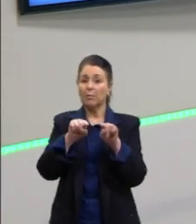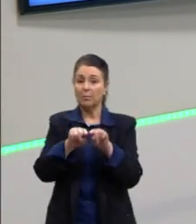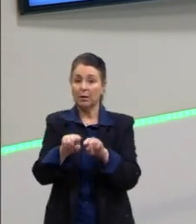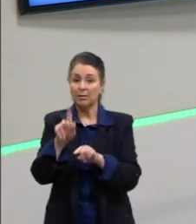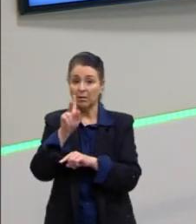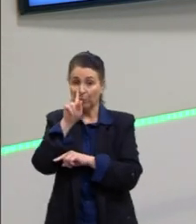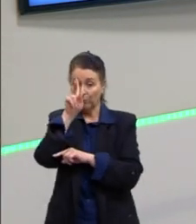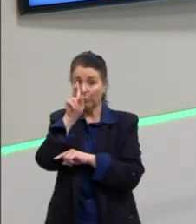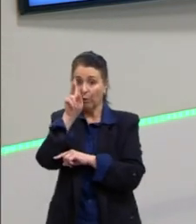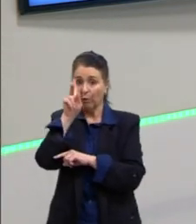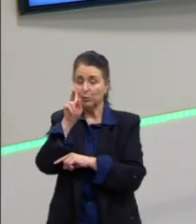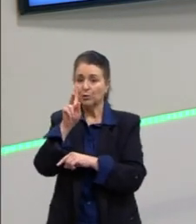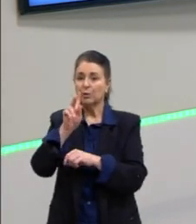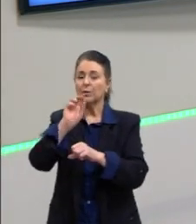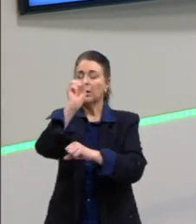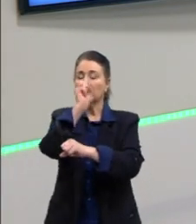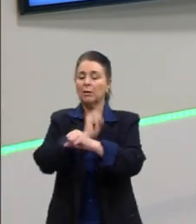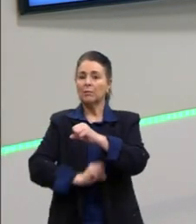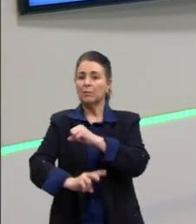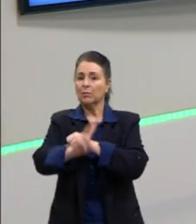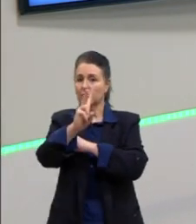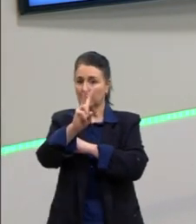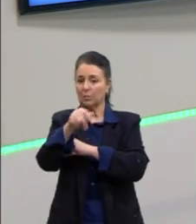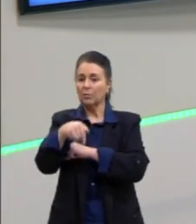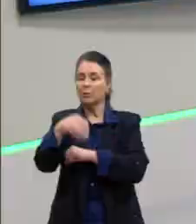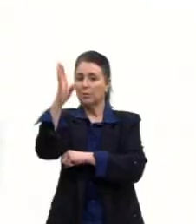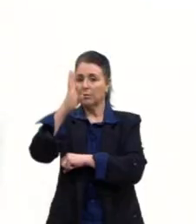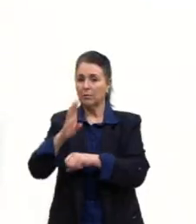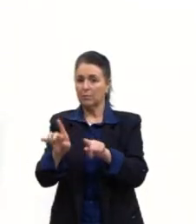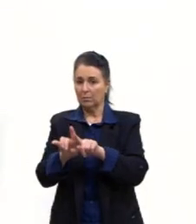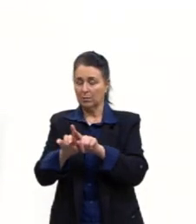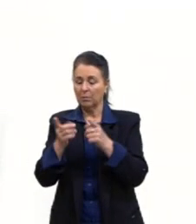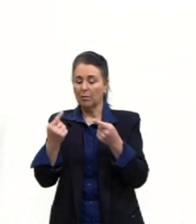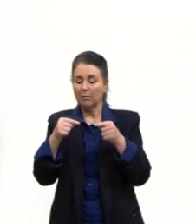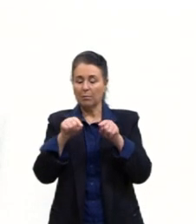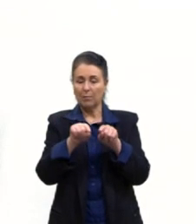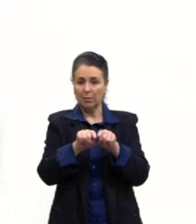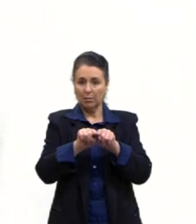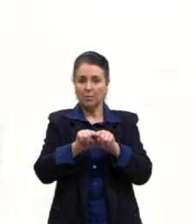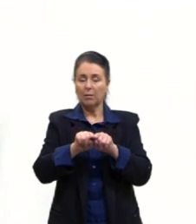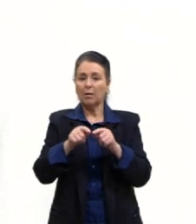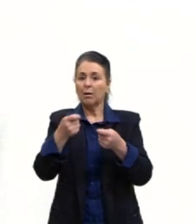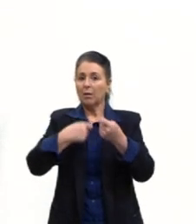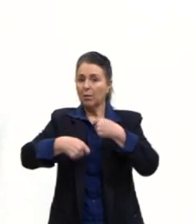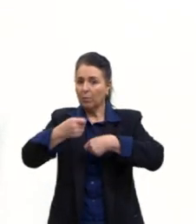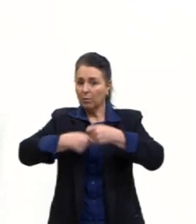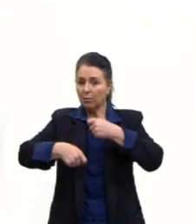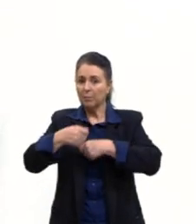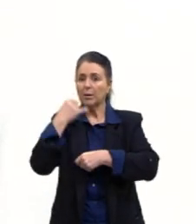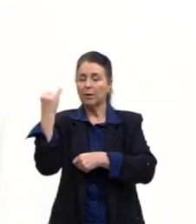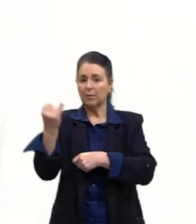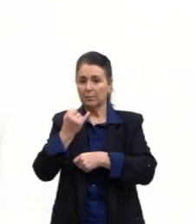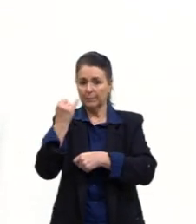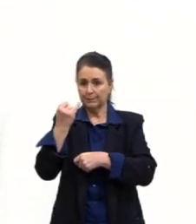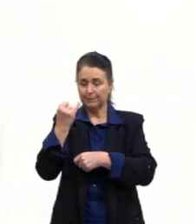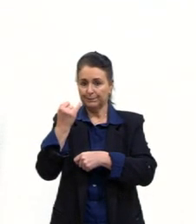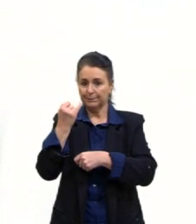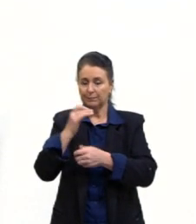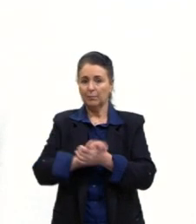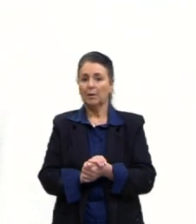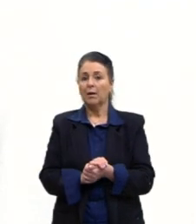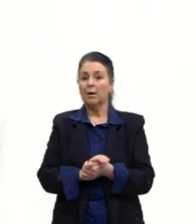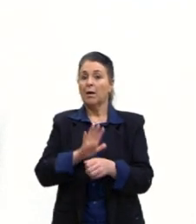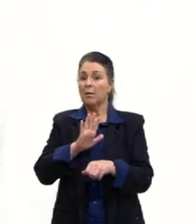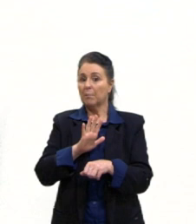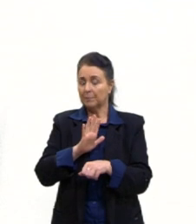deles aqui também no Brasil, entre outras coisas e, claro, né, nossa parceria econômica aí sempre vai atrás disso aí, tá, gurizada? Vamos